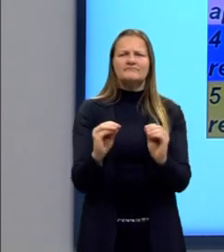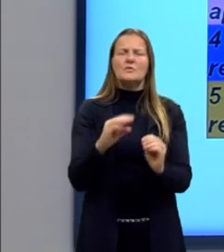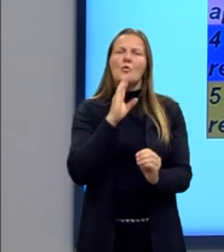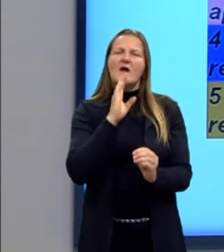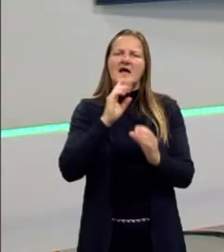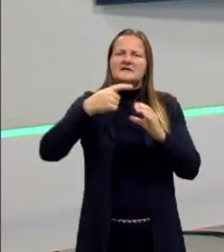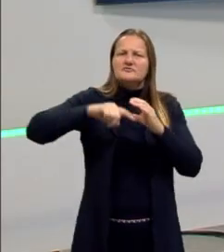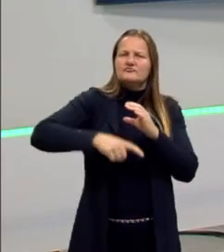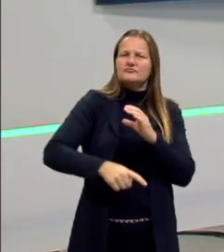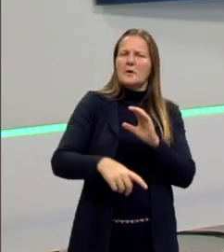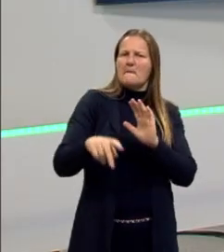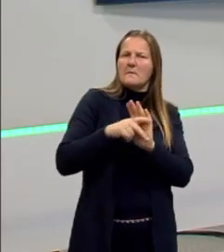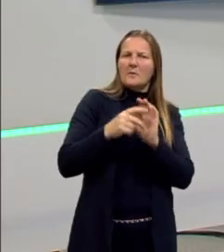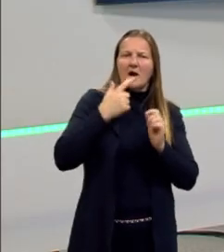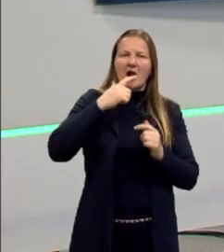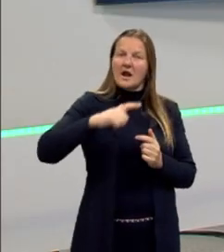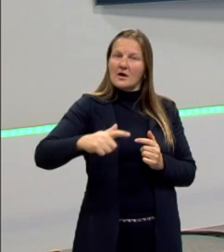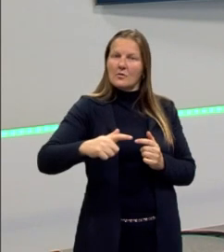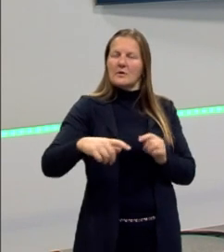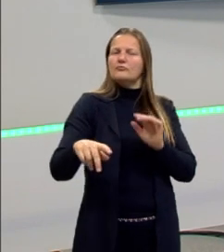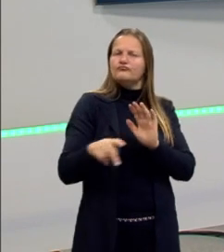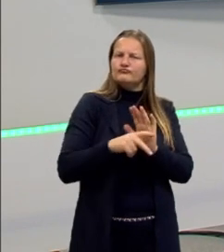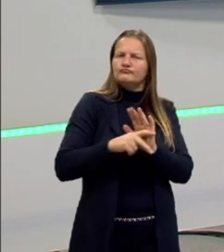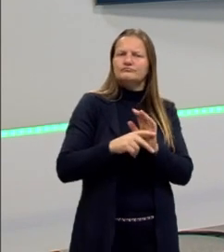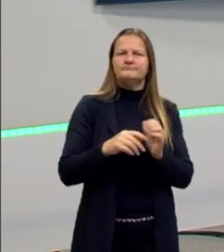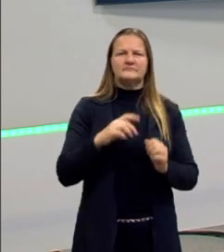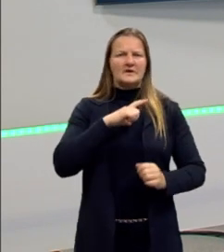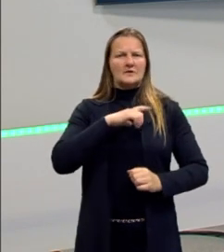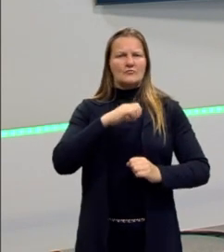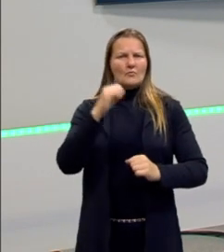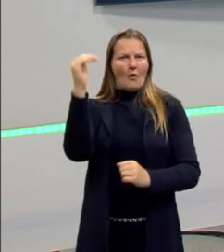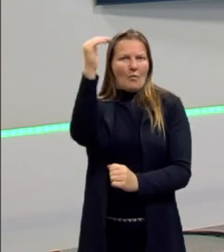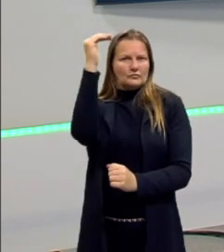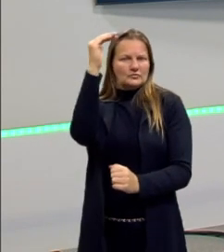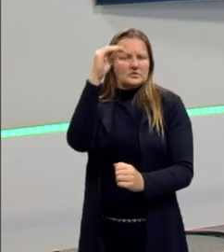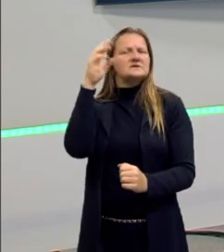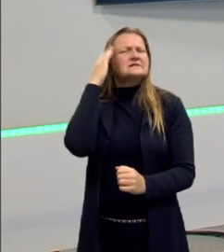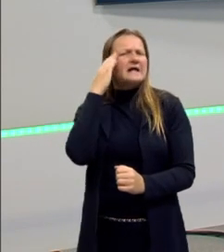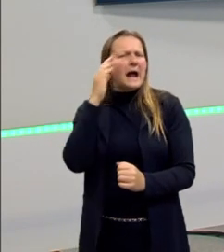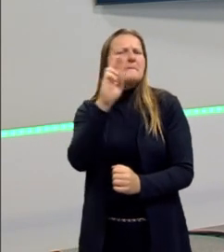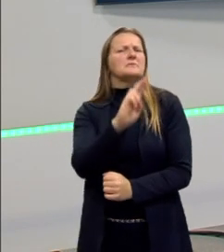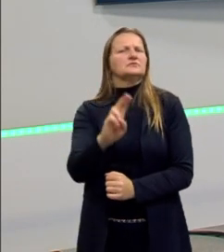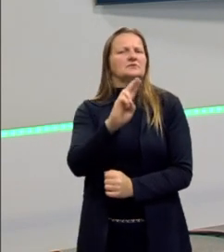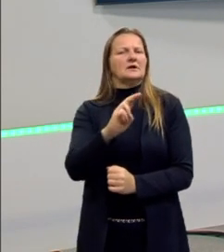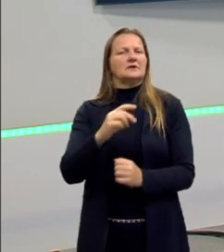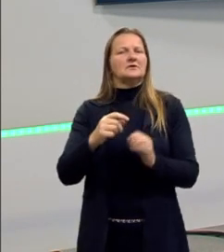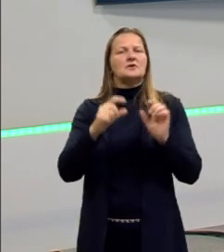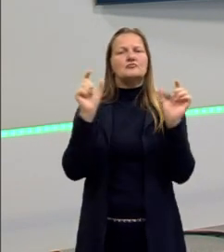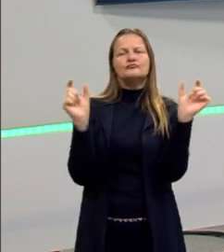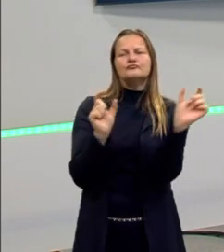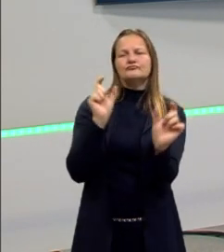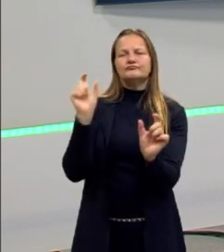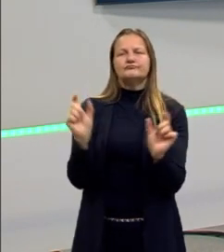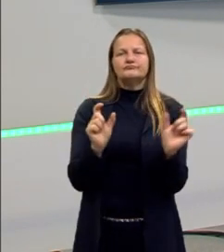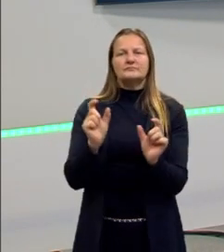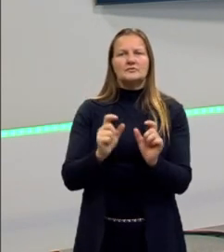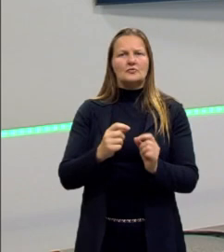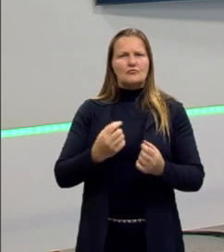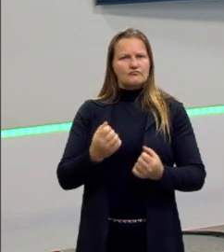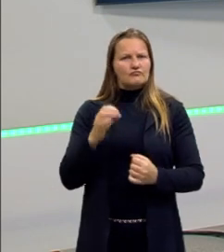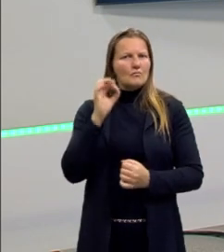conhece a sua própria língua e que ele sabe usá-la. E que ele tem um repertório rico e